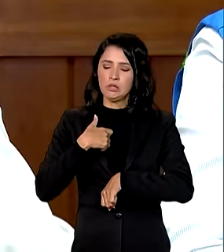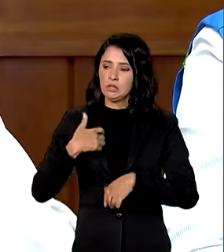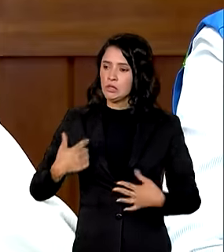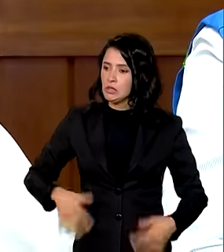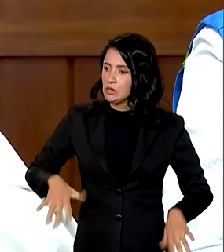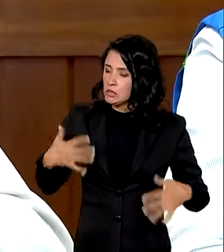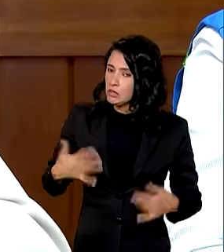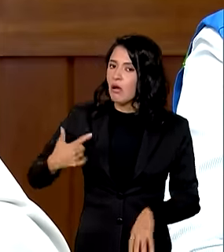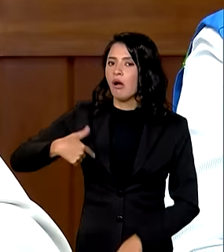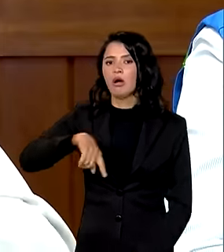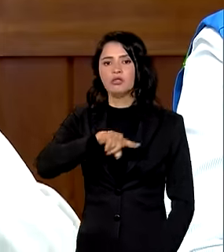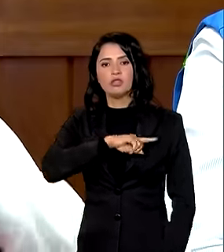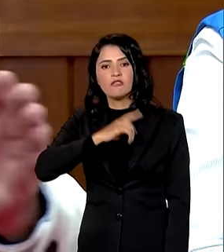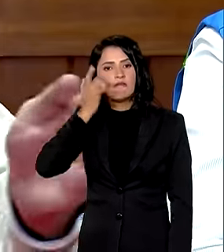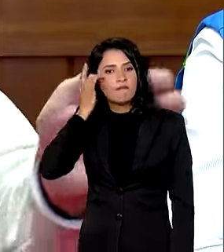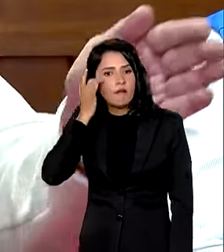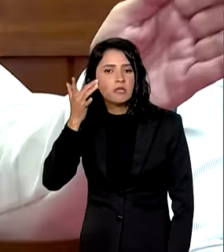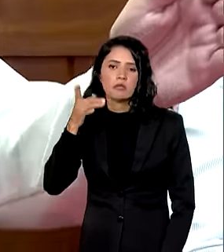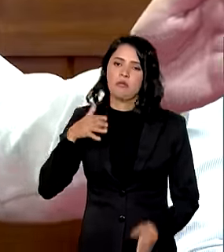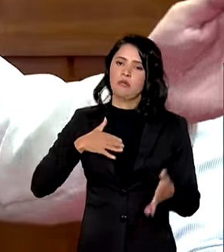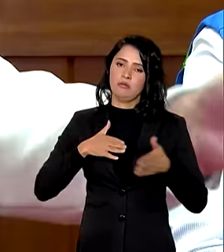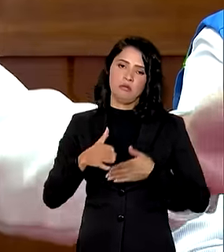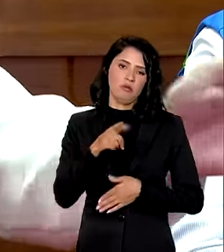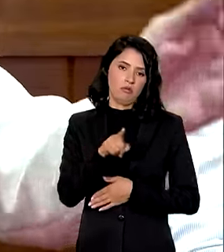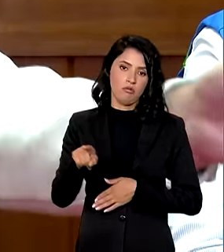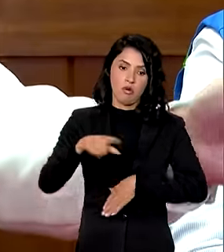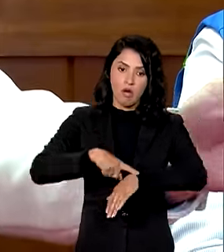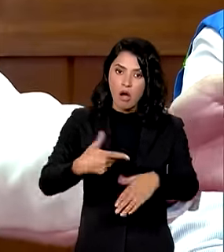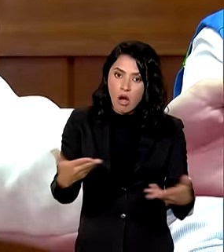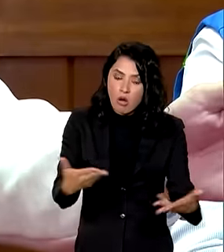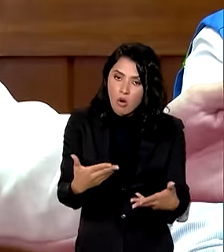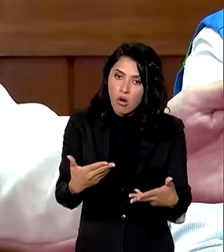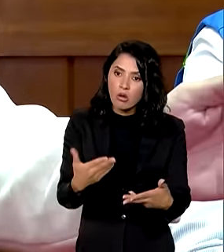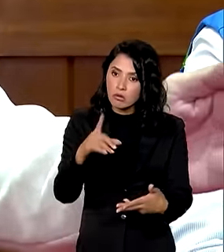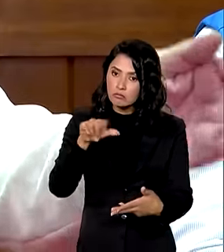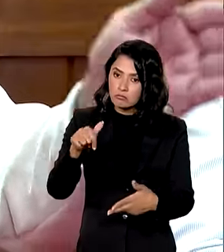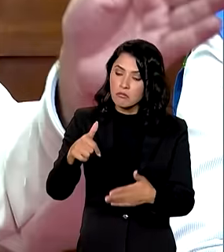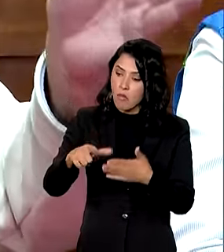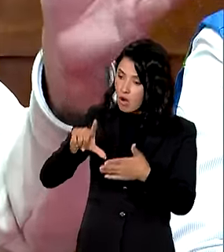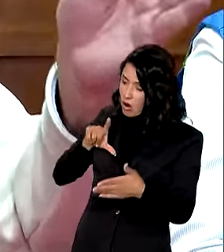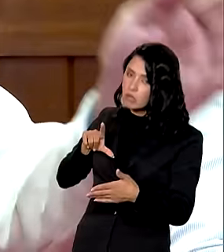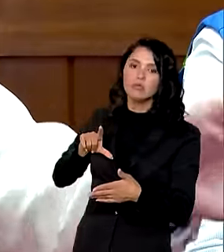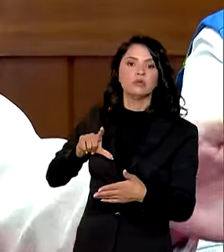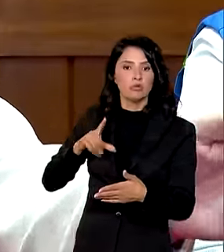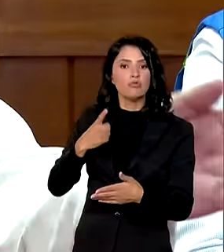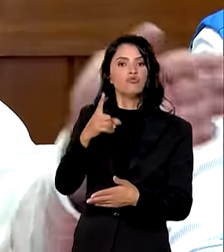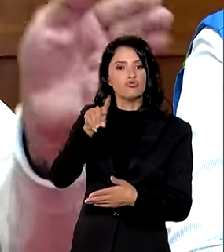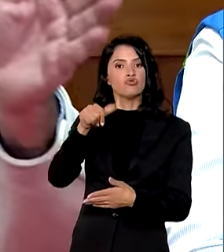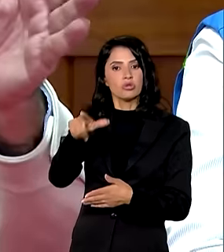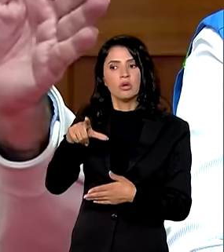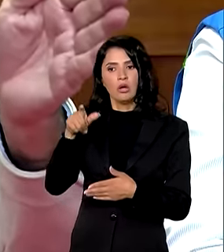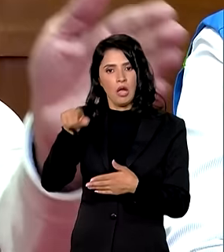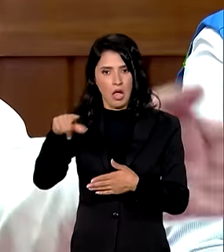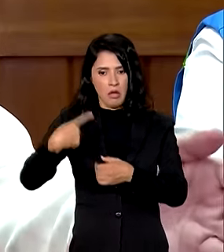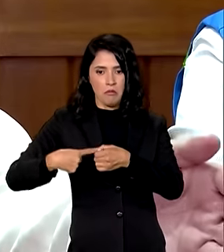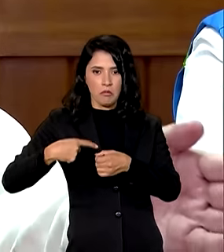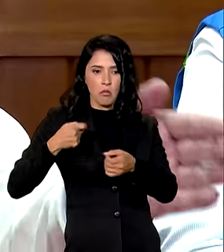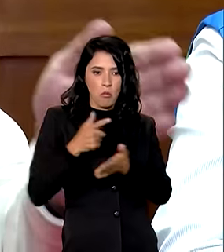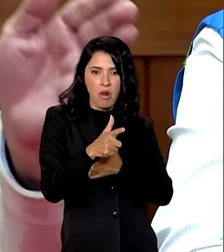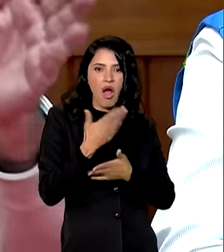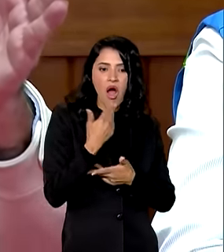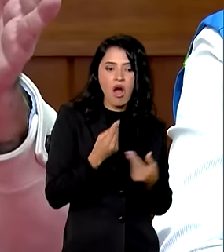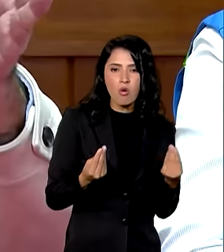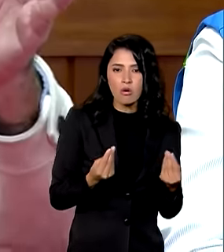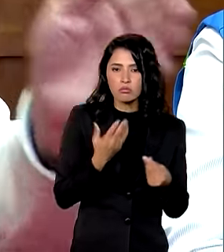nós estamos facilitando o acesso para agora menos de 24 horas a cidade precisa comprar água precisa comprar